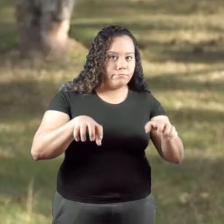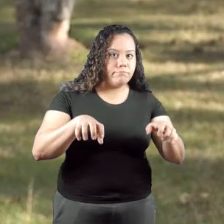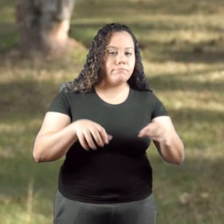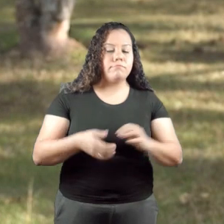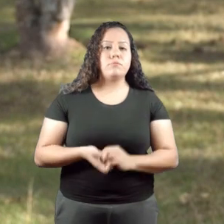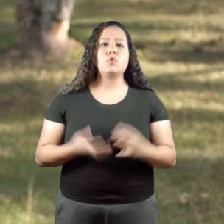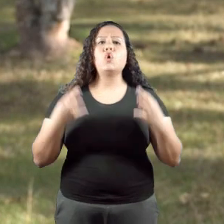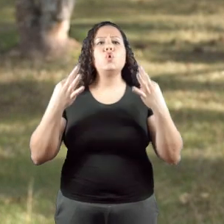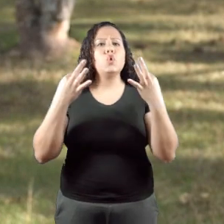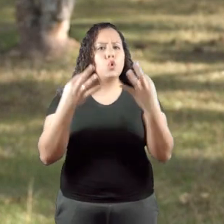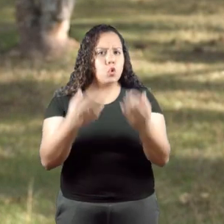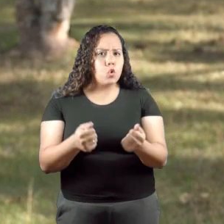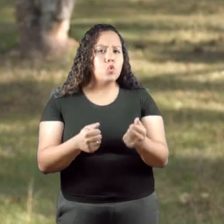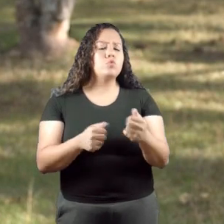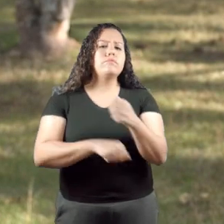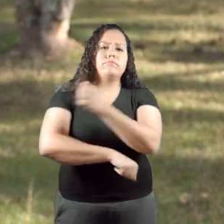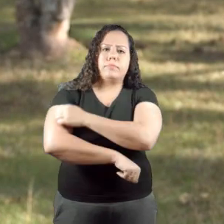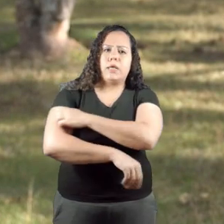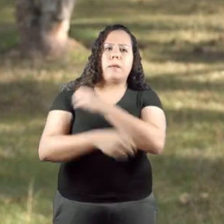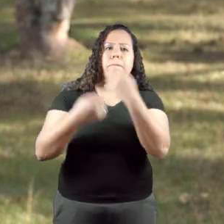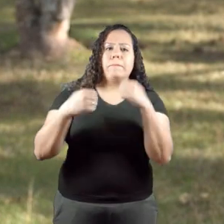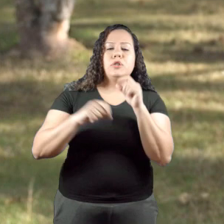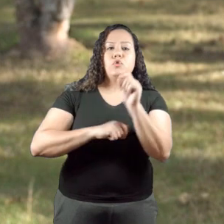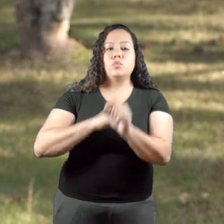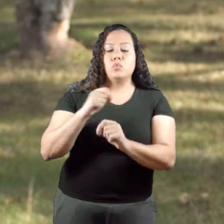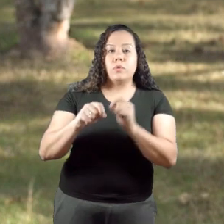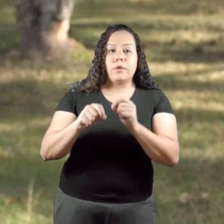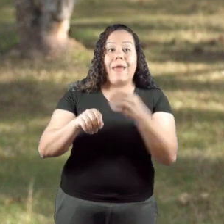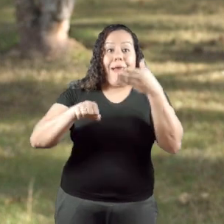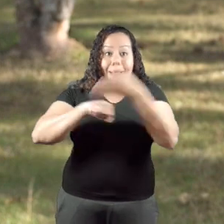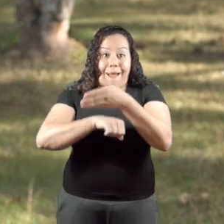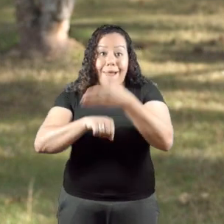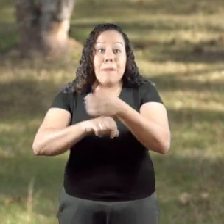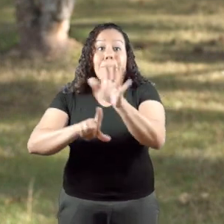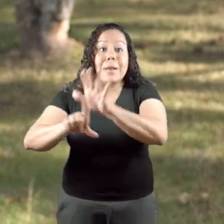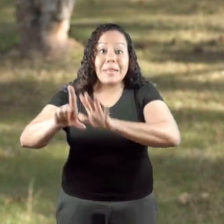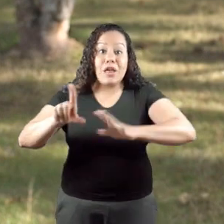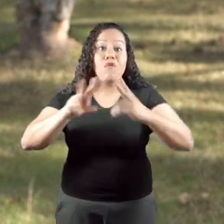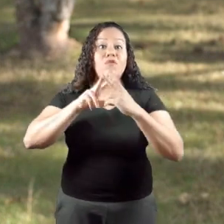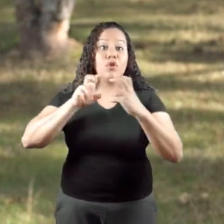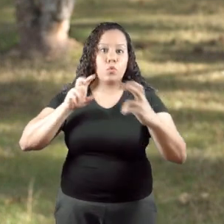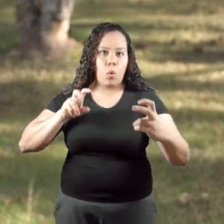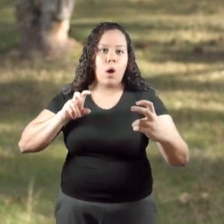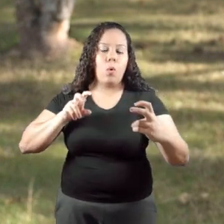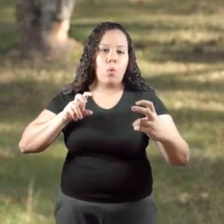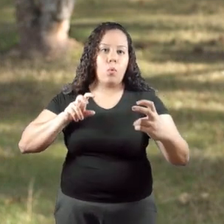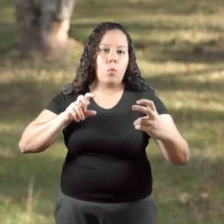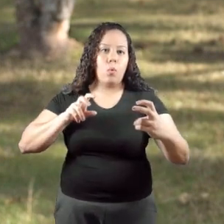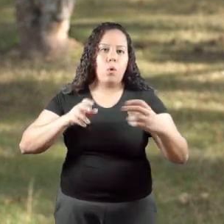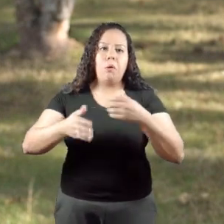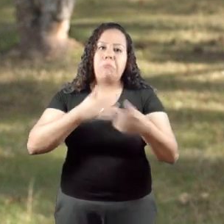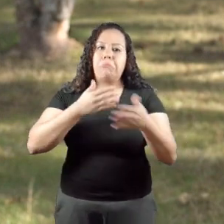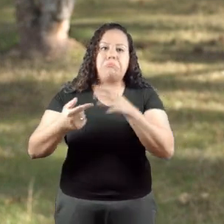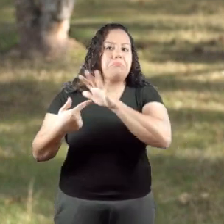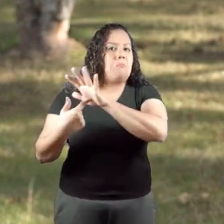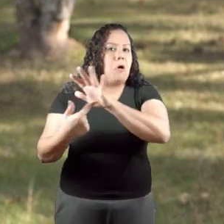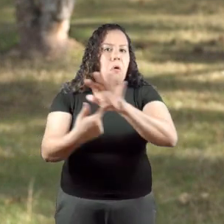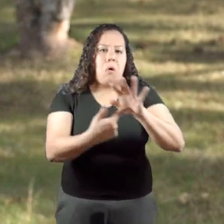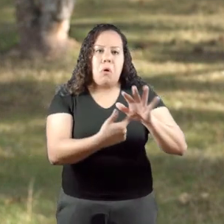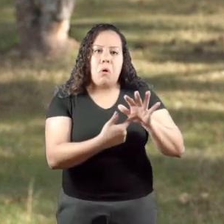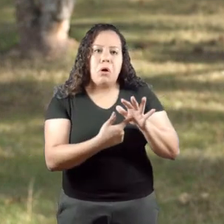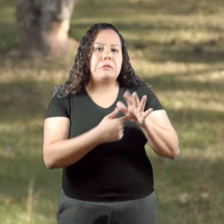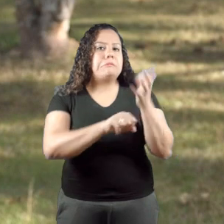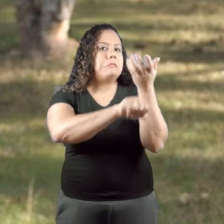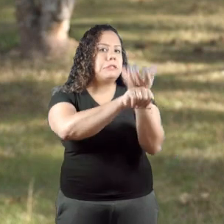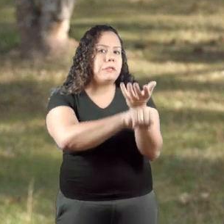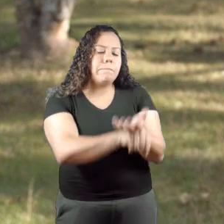remoto emergencial. Então, todos os estudantes deverão acessar a plataforma virtual de acordo com o que for